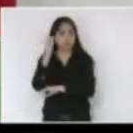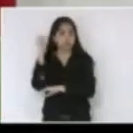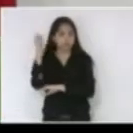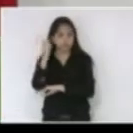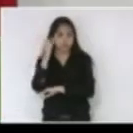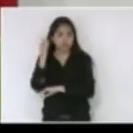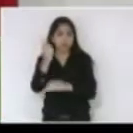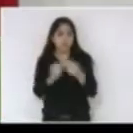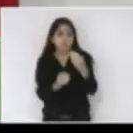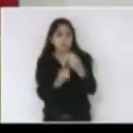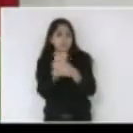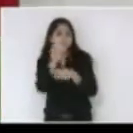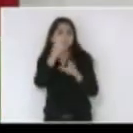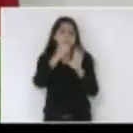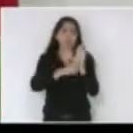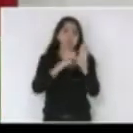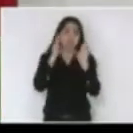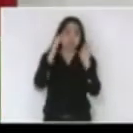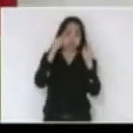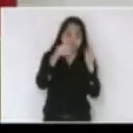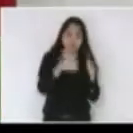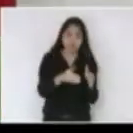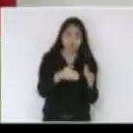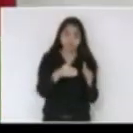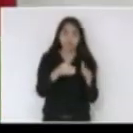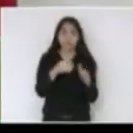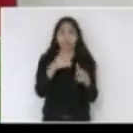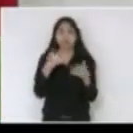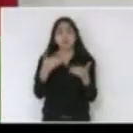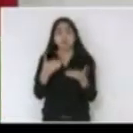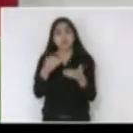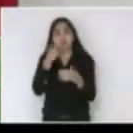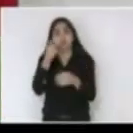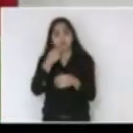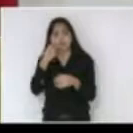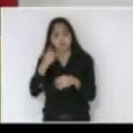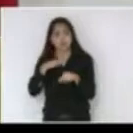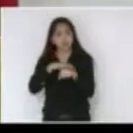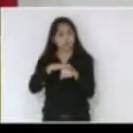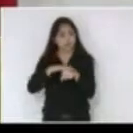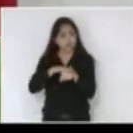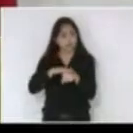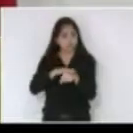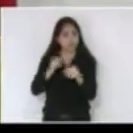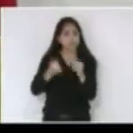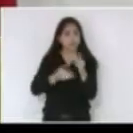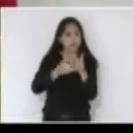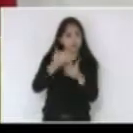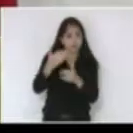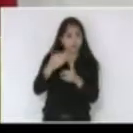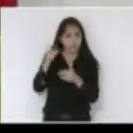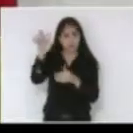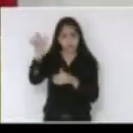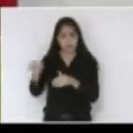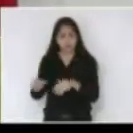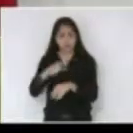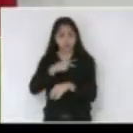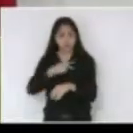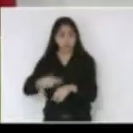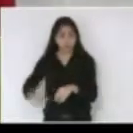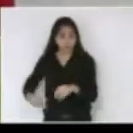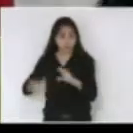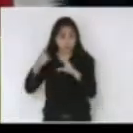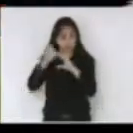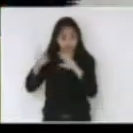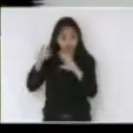que se crie um programa específico e quero dizer aqui eu conversei muitas vezes com o Cleverson presidente da Selesc